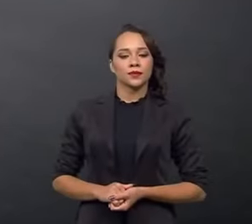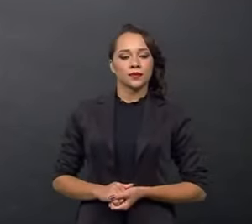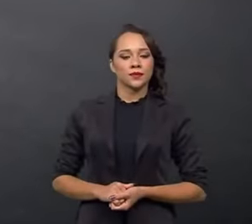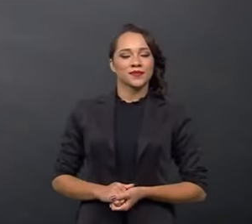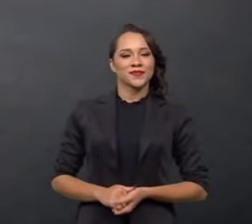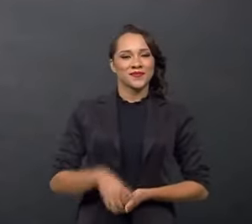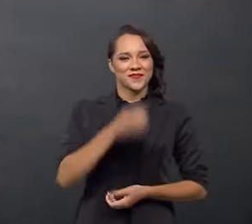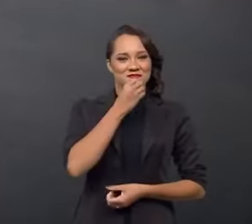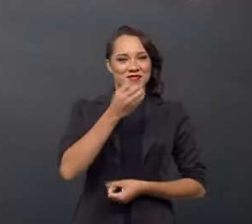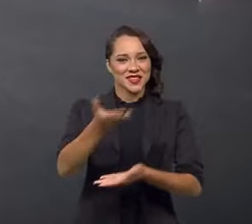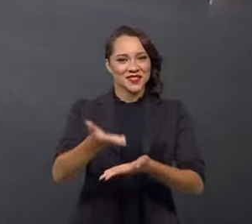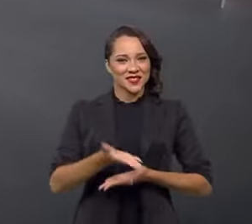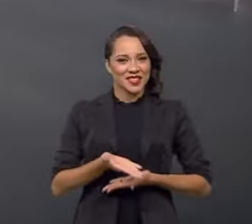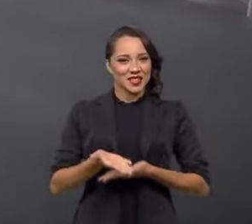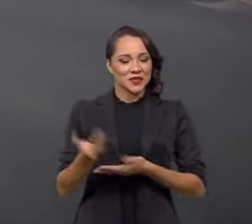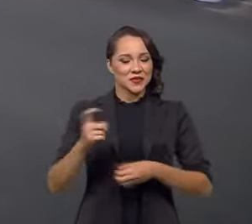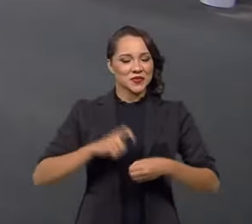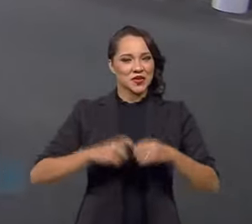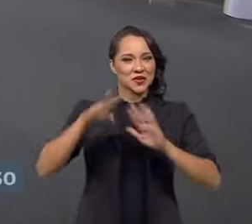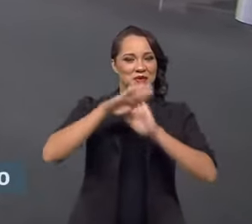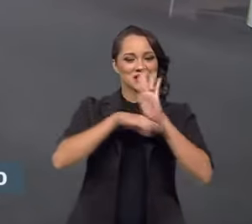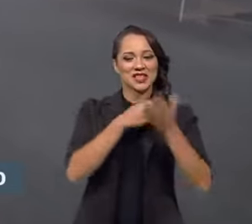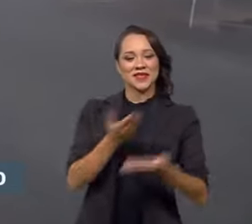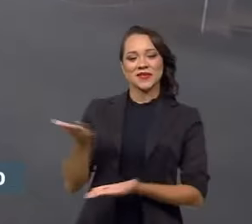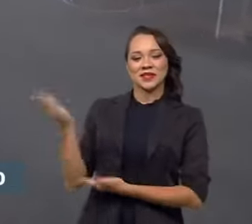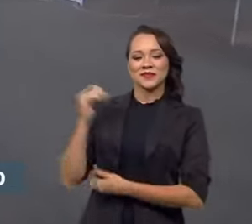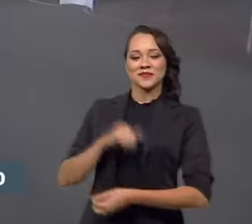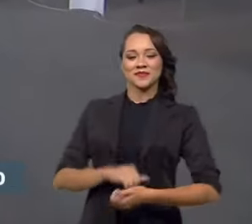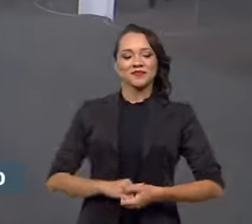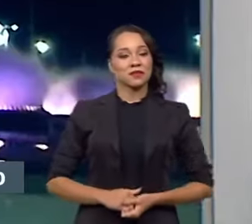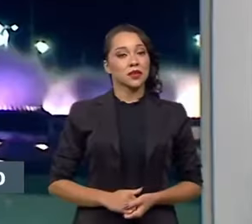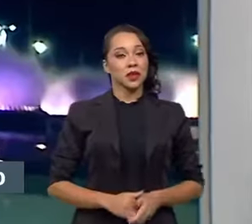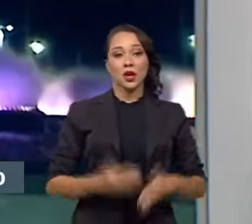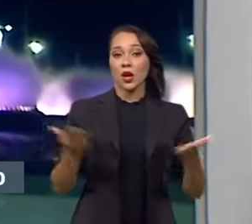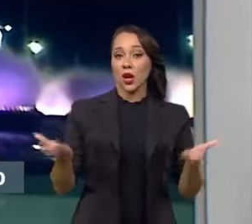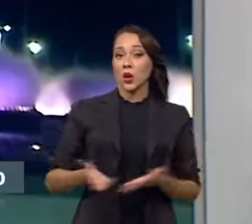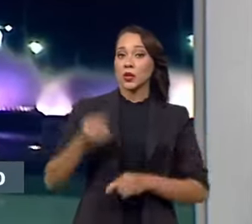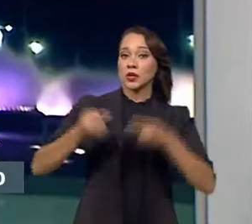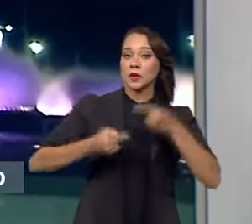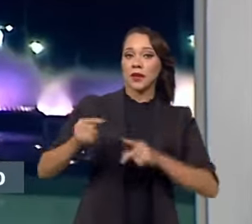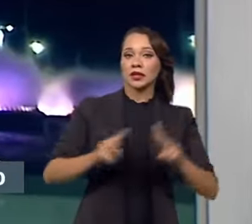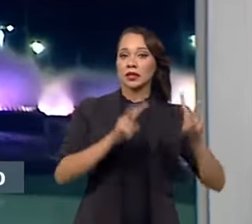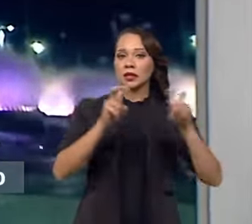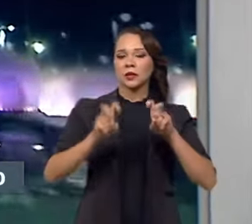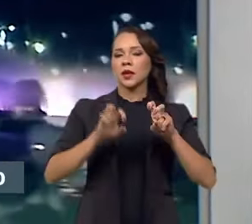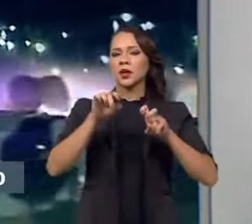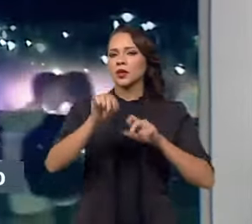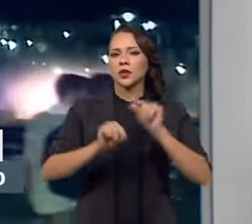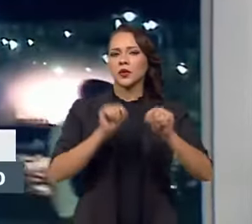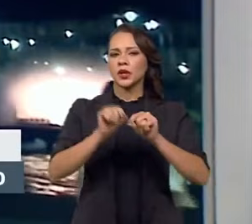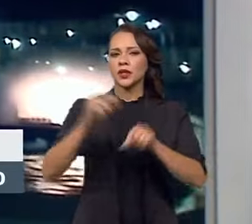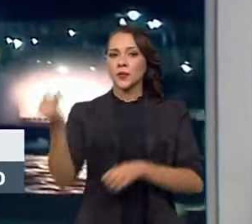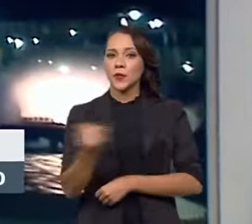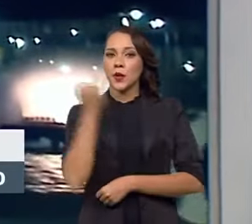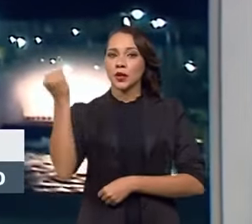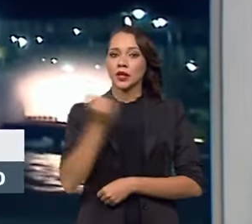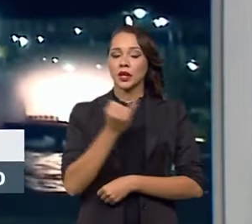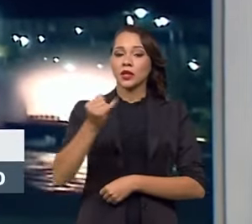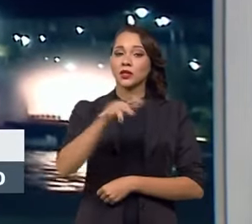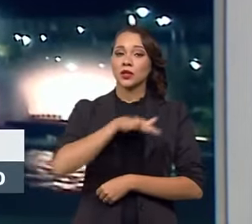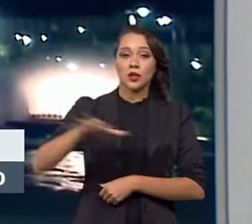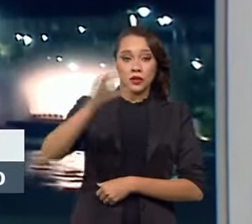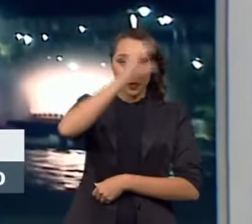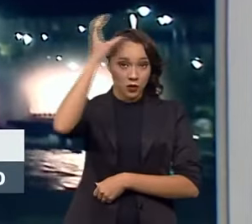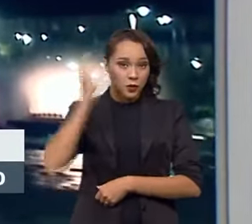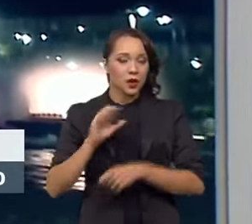Bem-vindo de volta ao Sem Censura. Hoje o debate é sobre as funções essenciais que envolvem